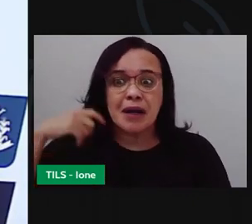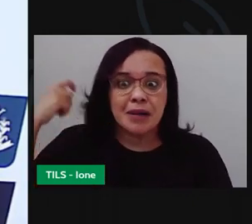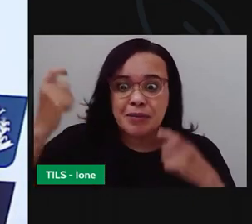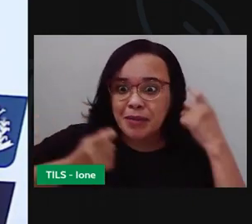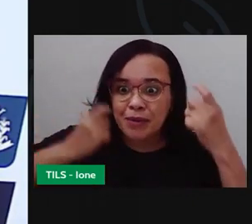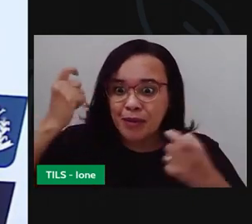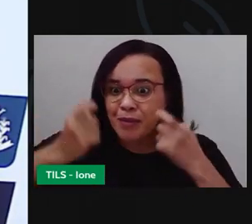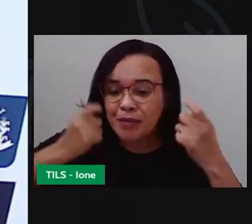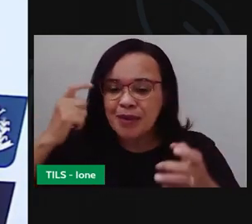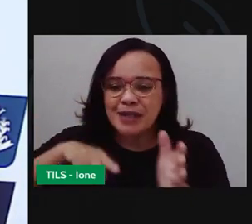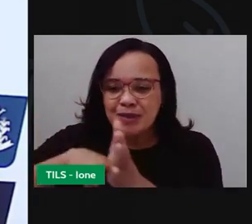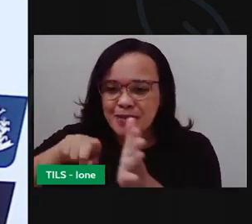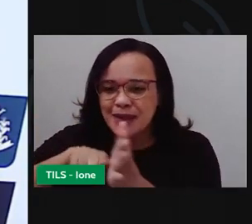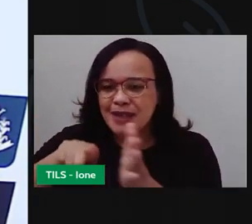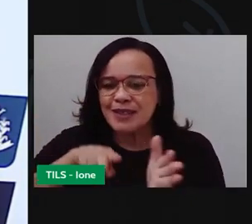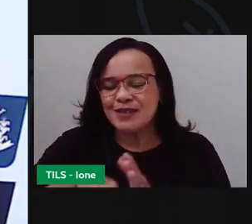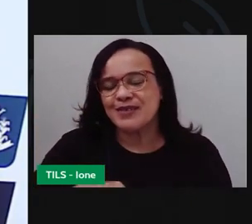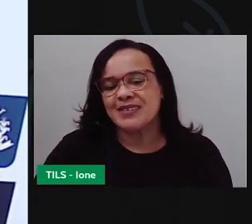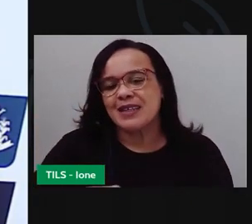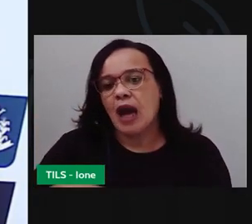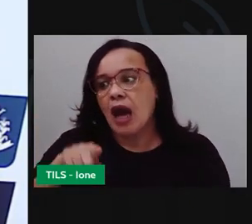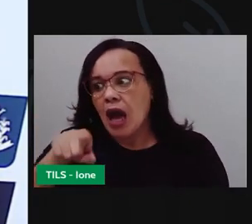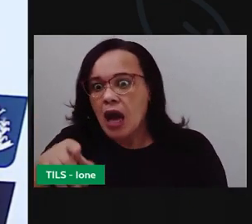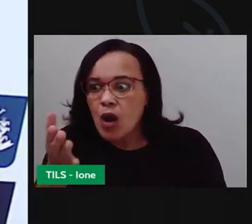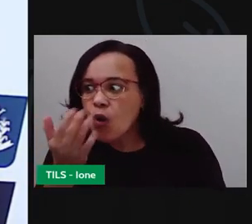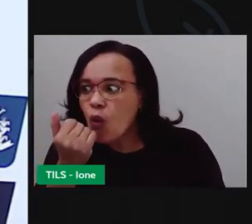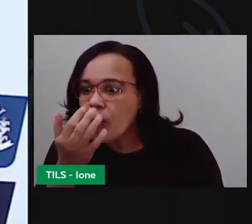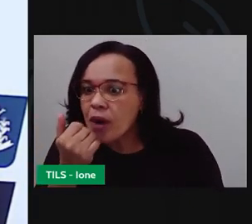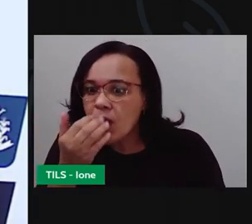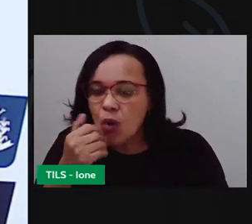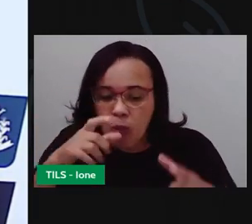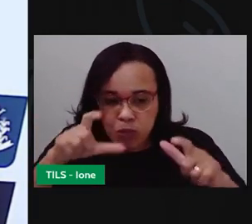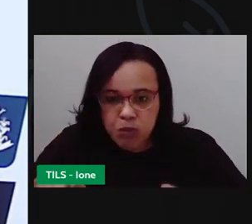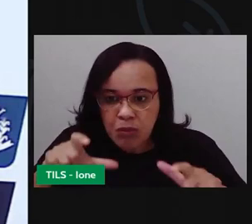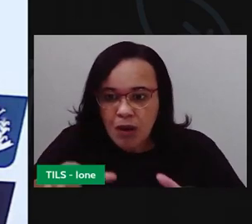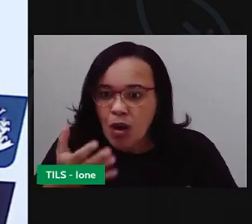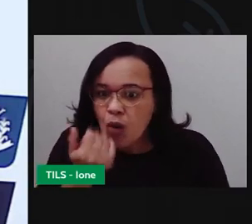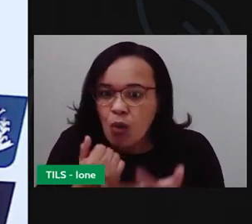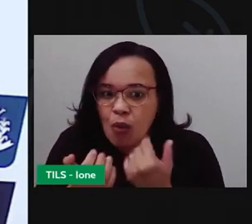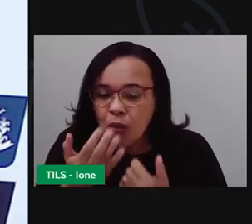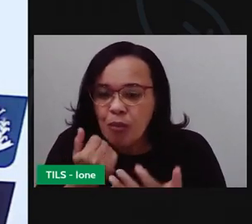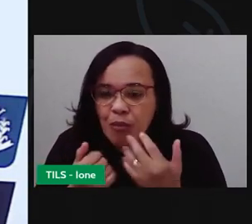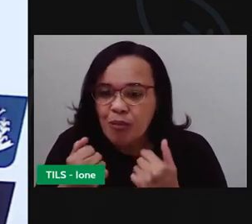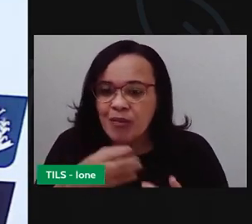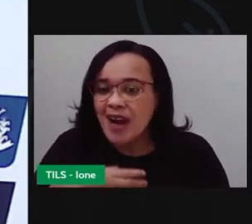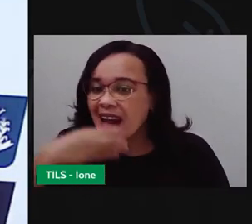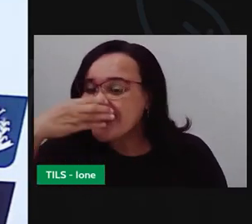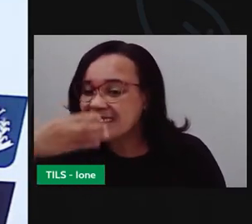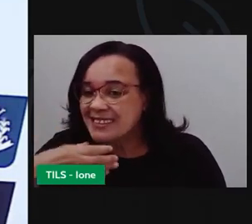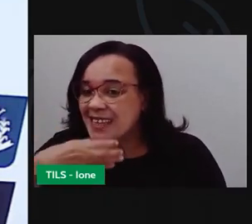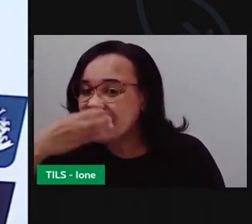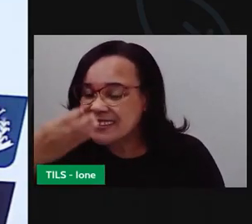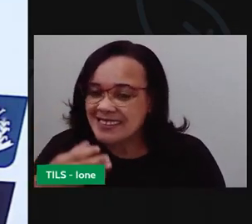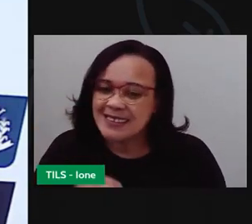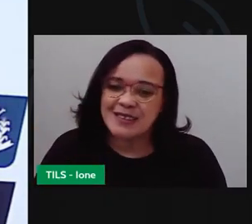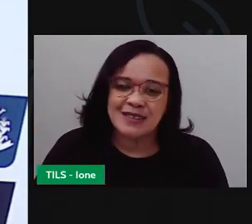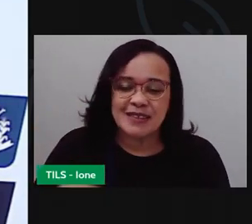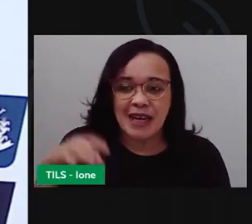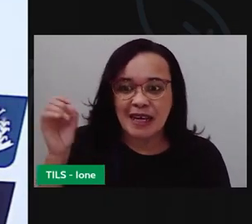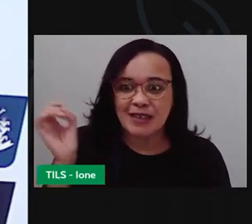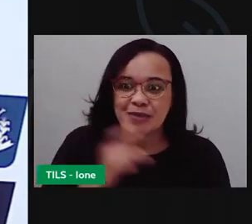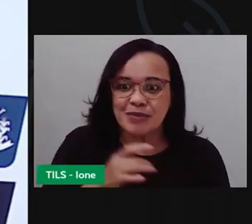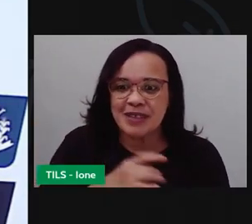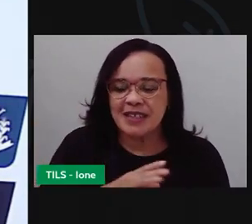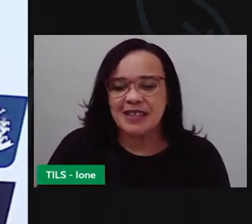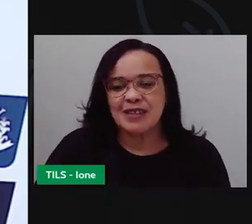maçã e teve um beijabelo horrível. Foi isso. Continua, mãe. Vamos jantar pra cama. Diga boa noite a